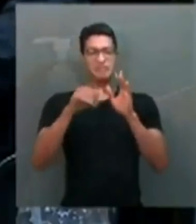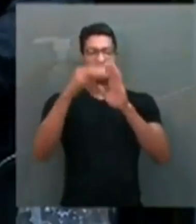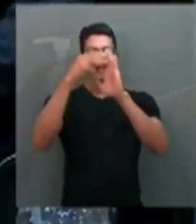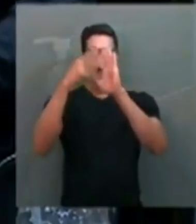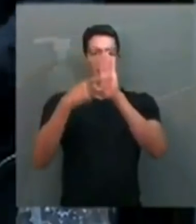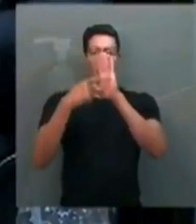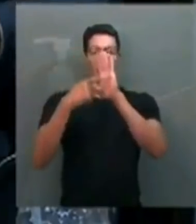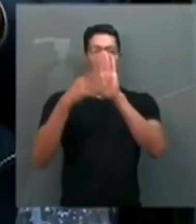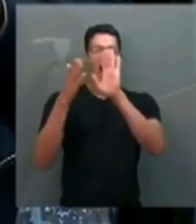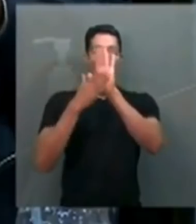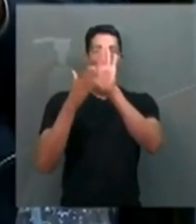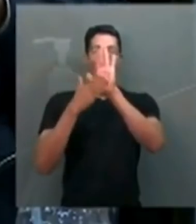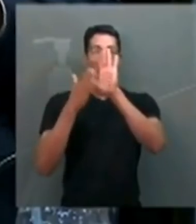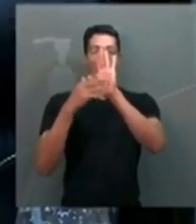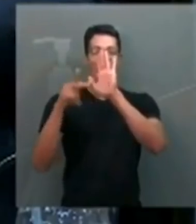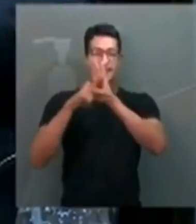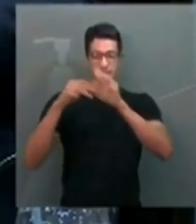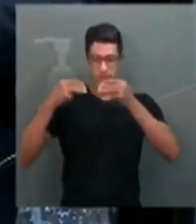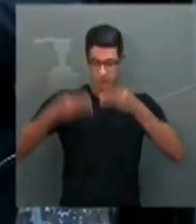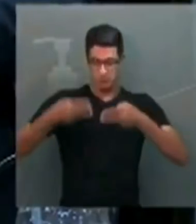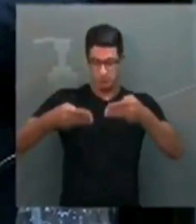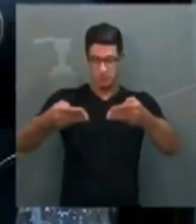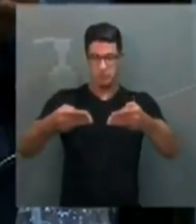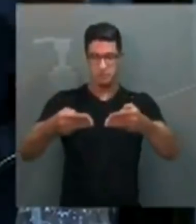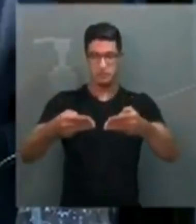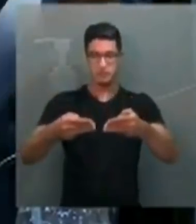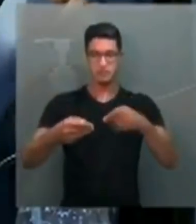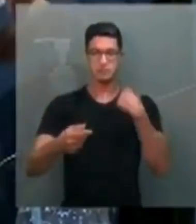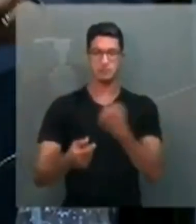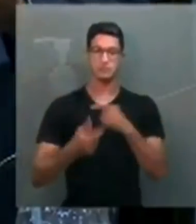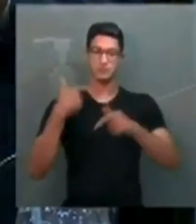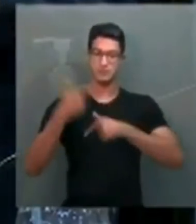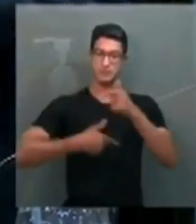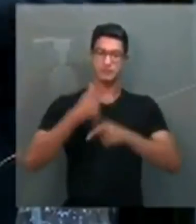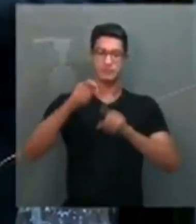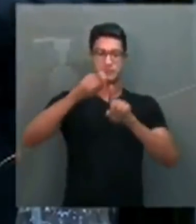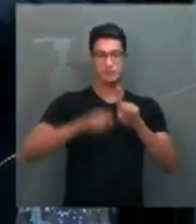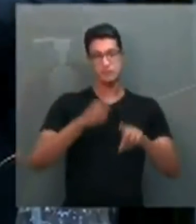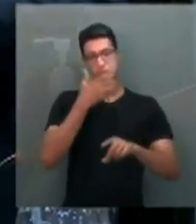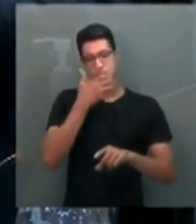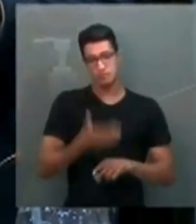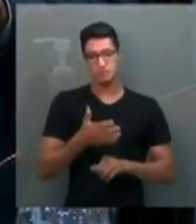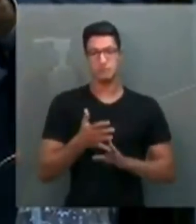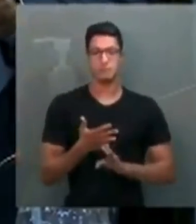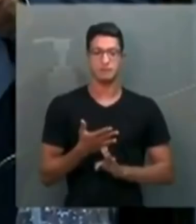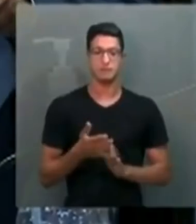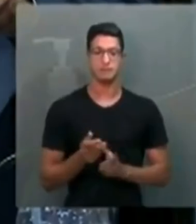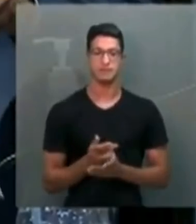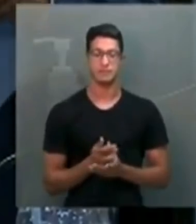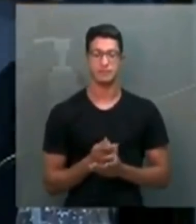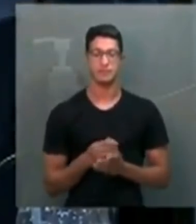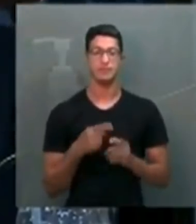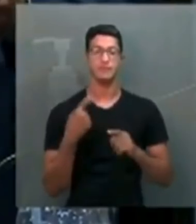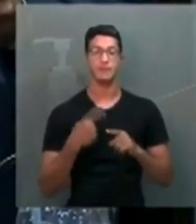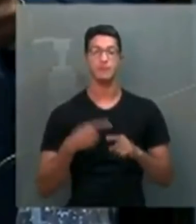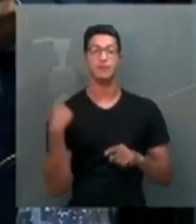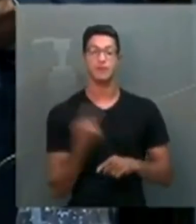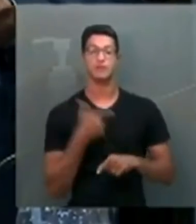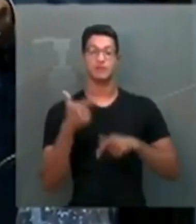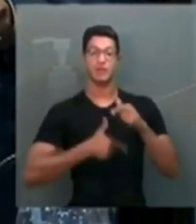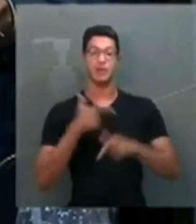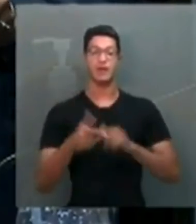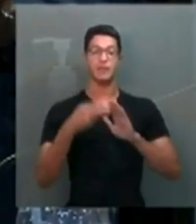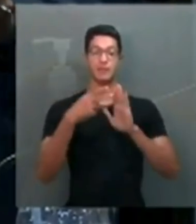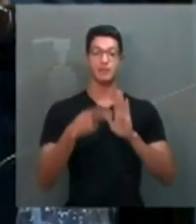provisória foi uma proposta do Ministério, que nós trabalhamos no mês de de dezembro. Por que nós trabalhamos a medida